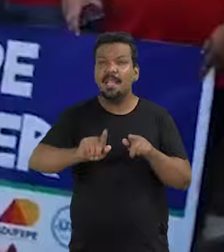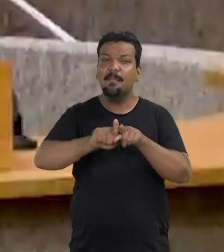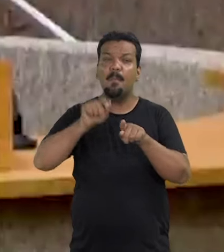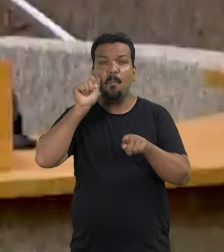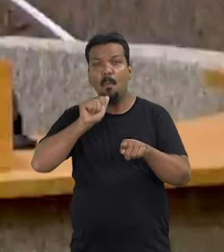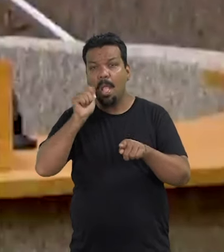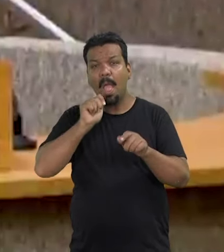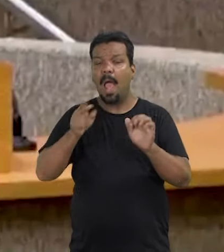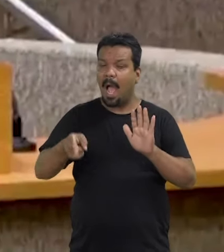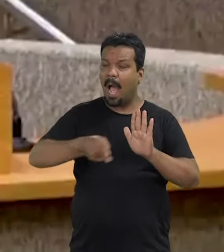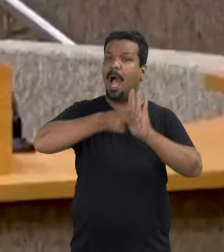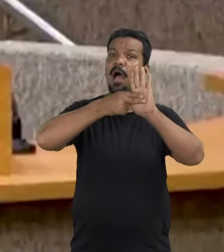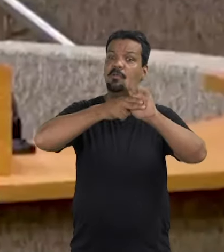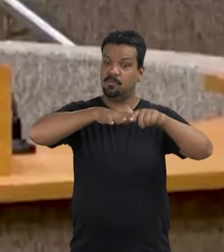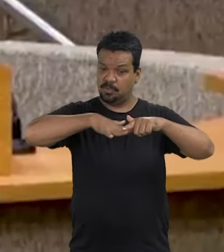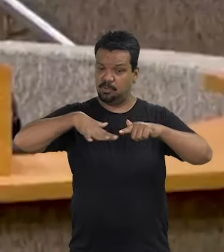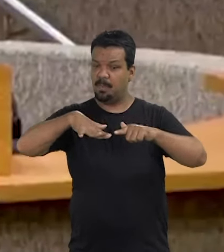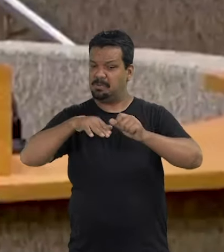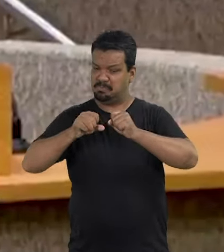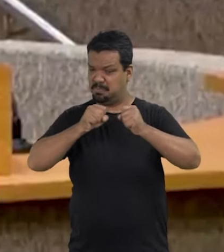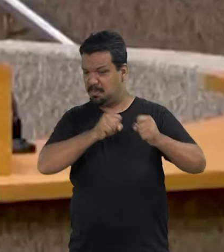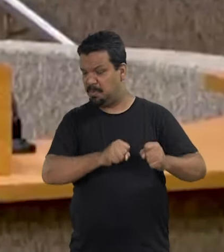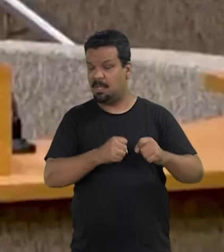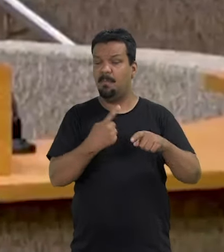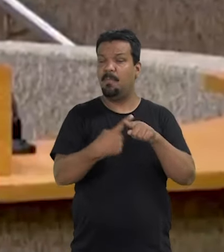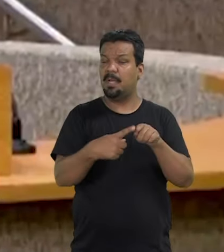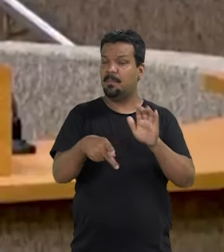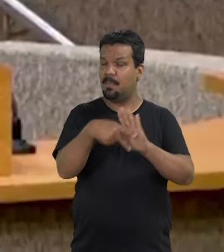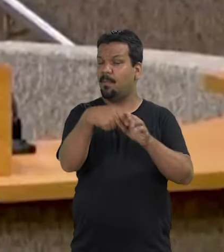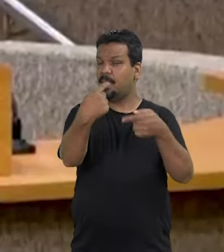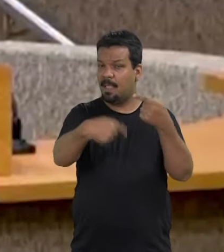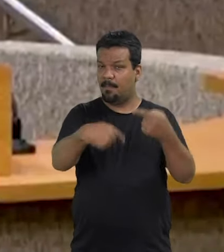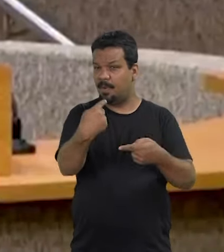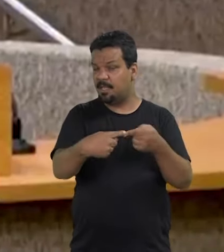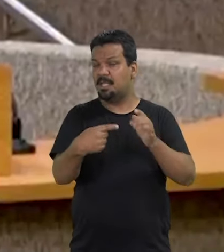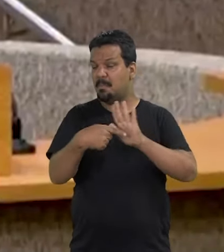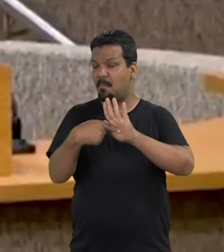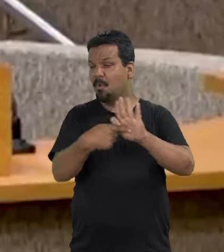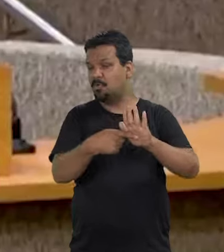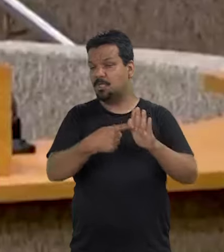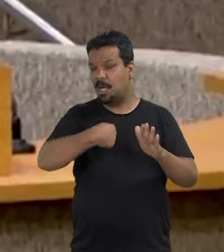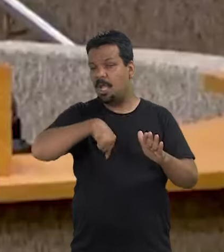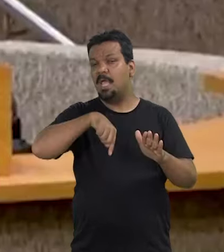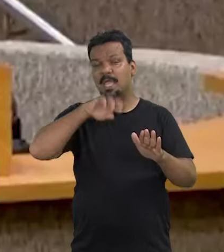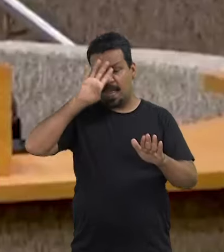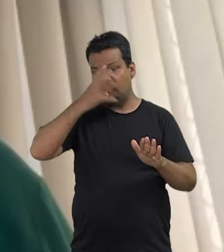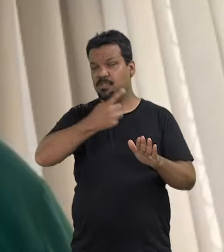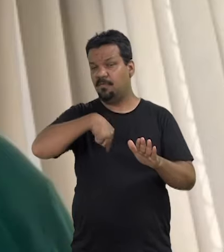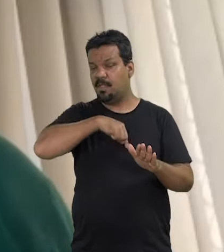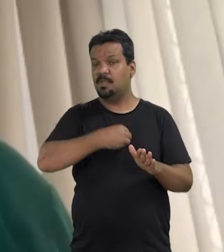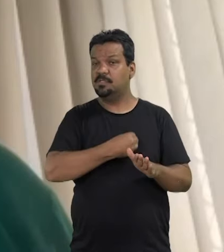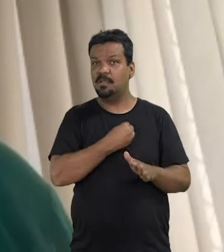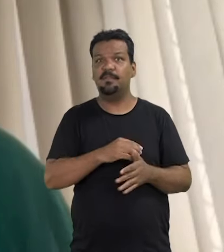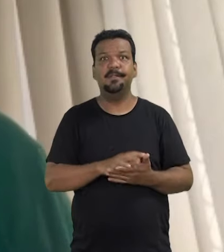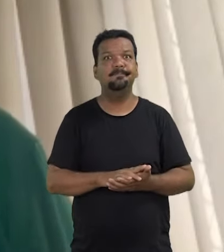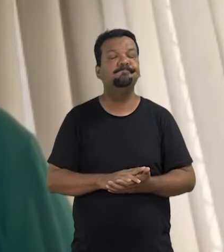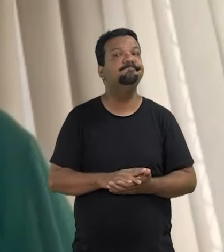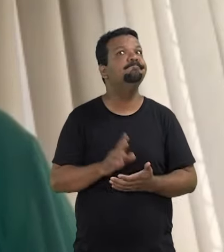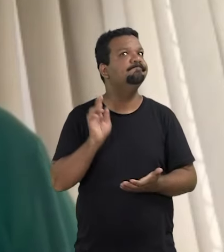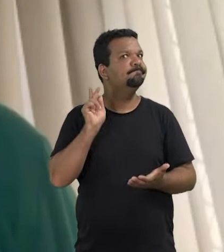meninas e mulheres assumam esses espaços de poder, pois é na política que se define as nossas vidas. Realmente,